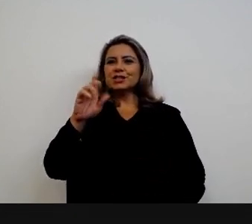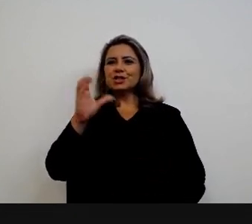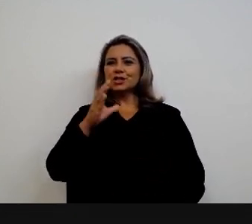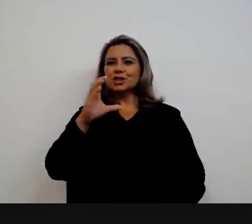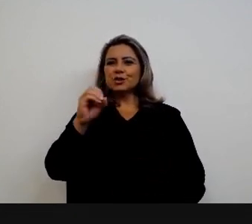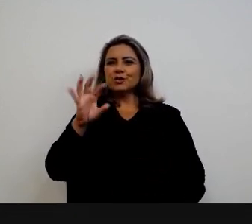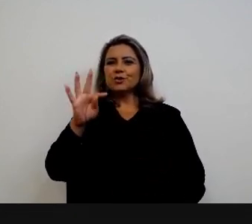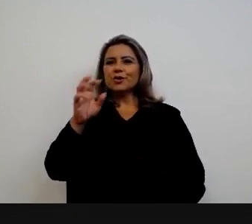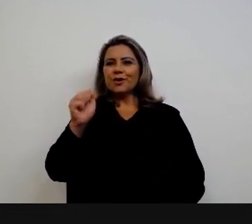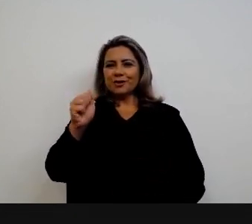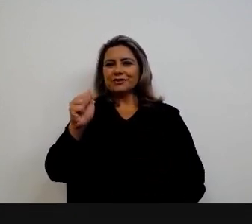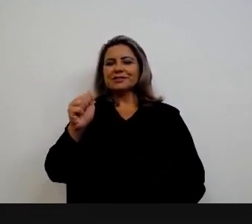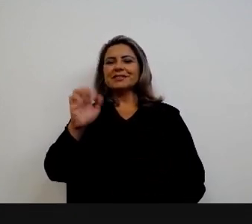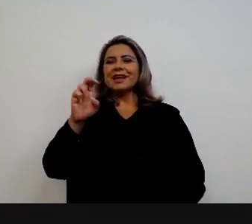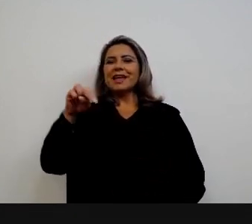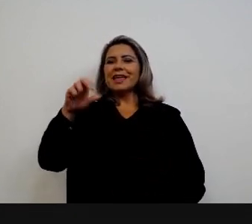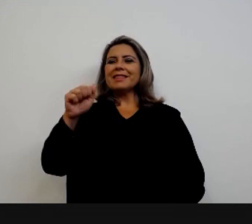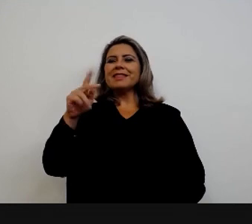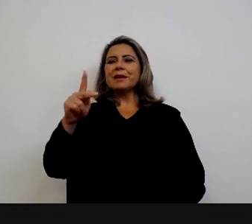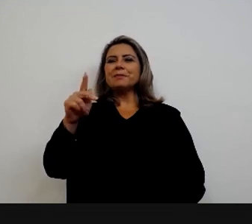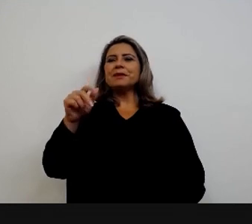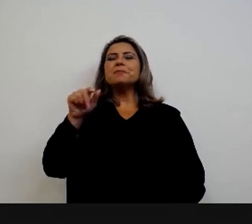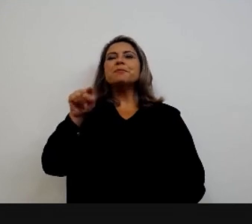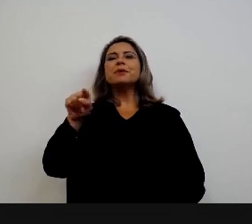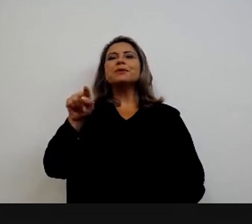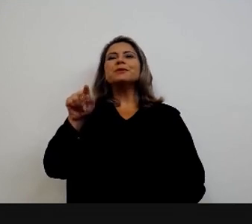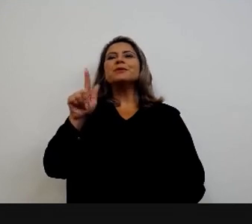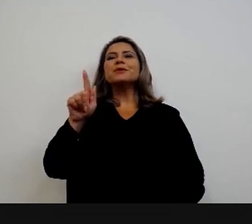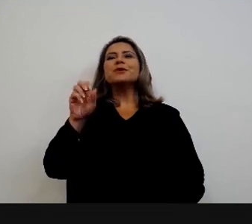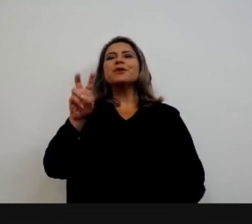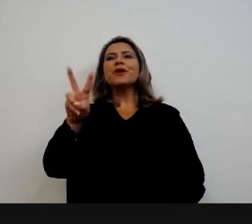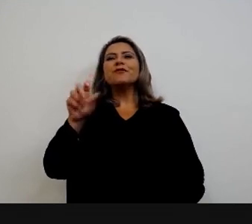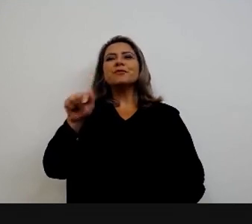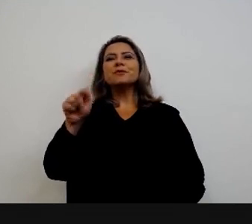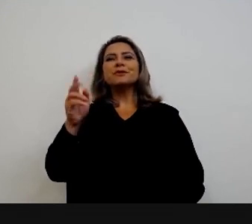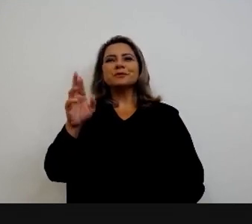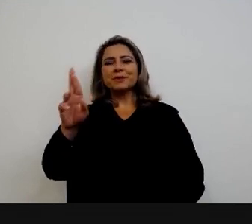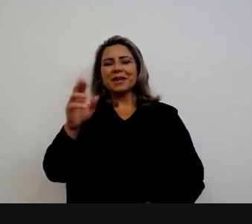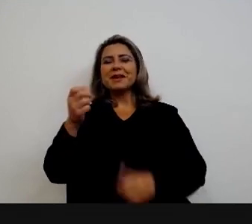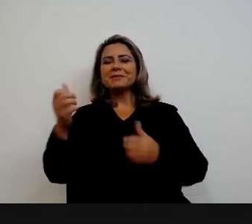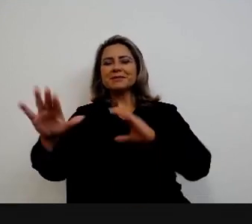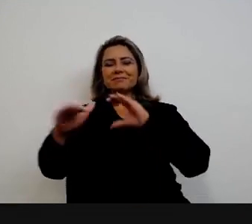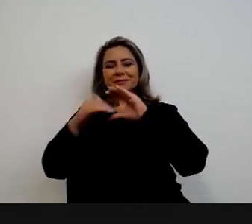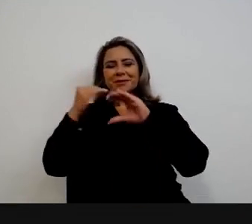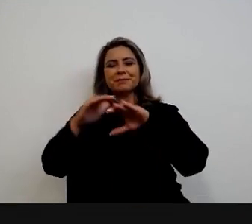enap.gov.br fica à vontade também para a gente continuar essa conversa abraço obrigado